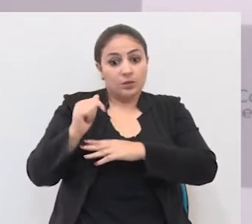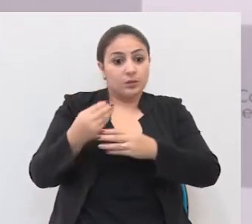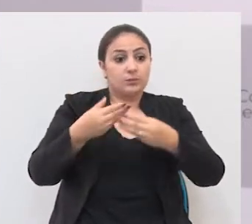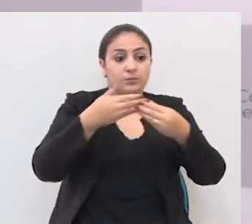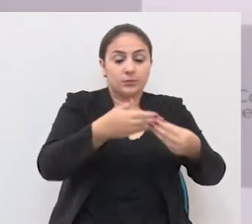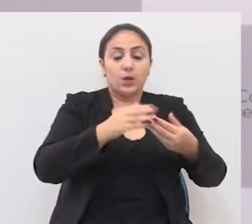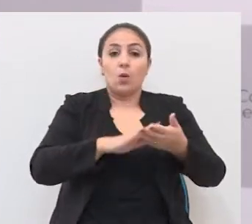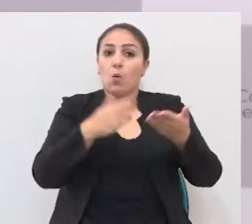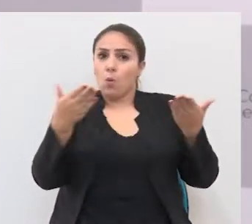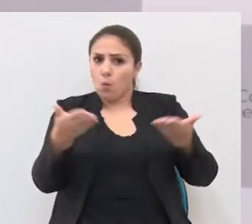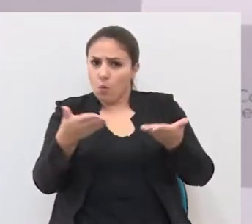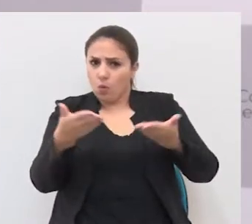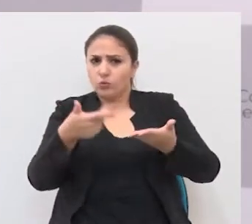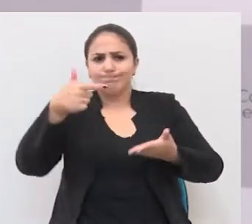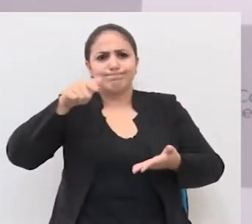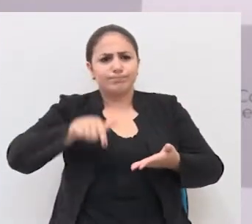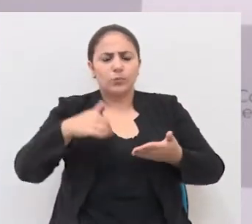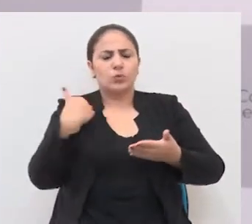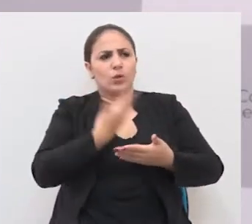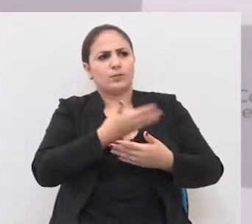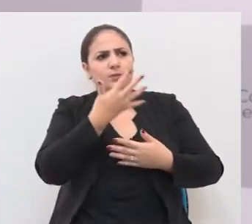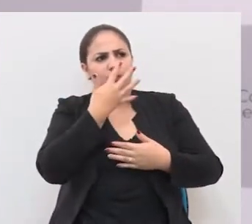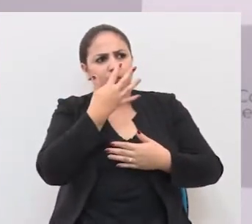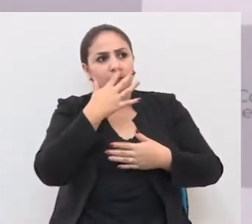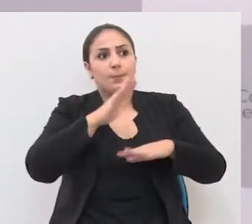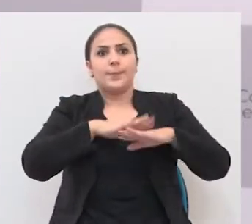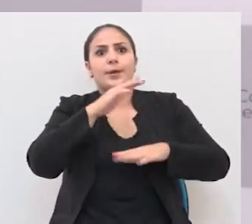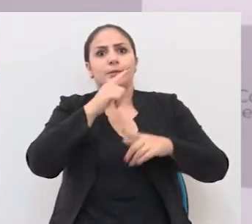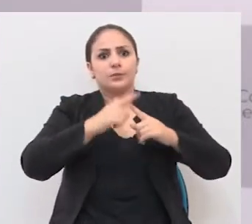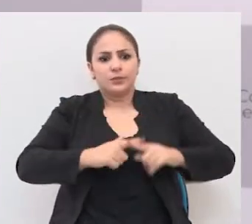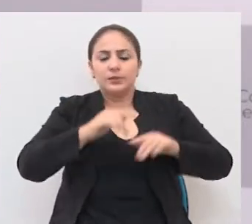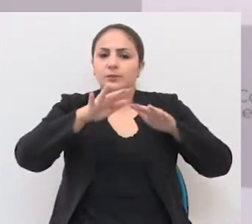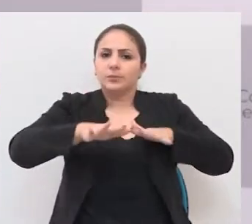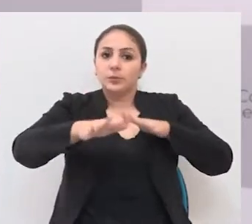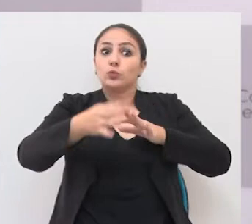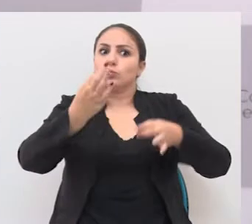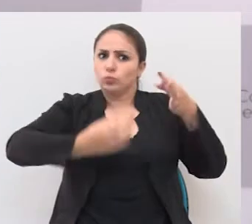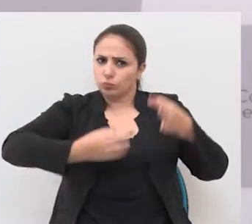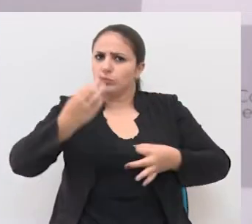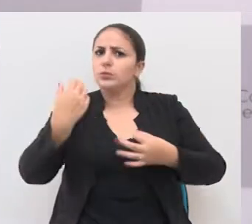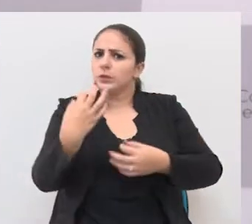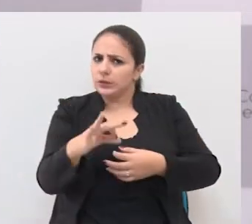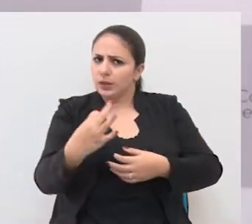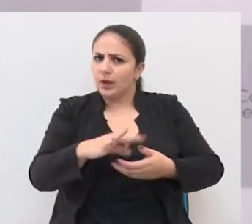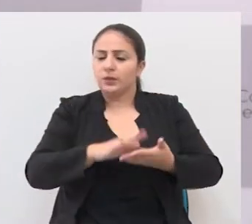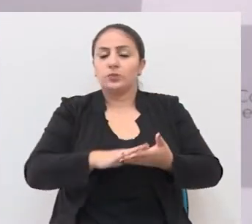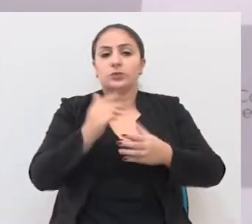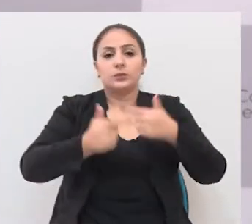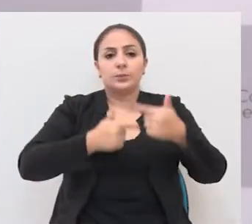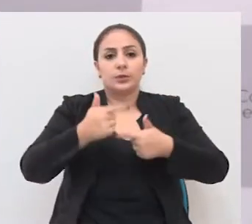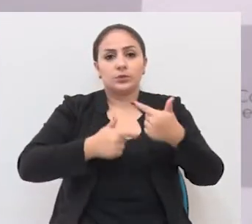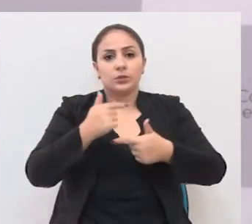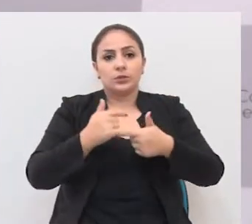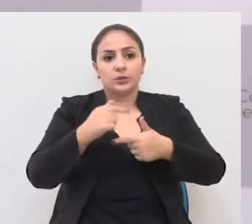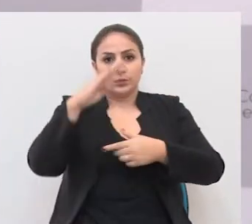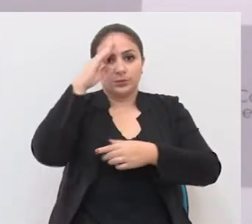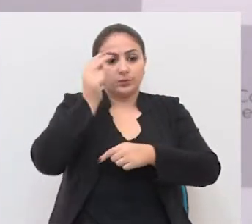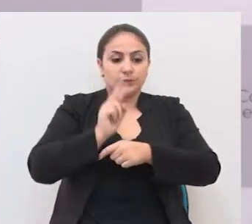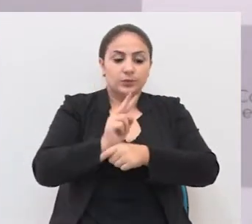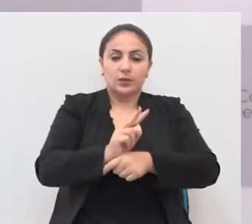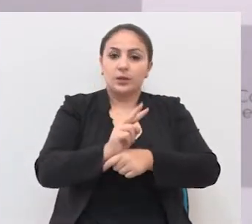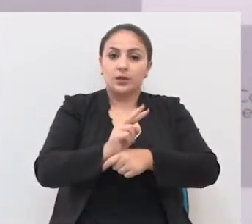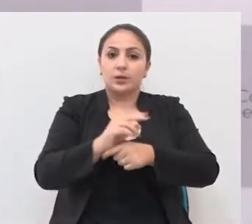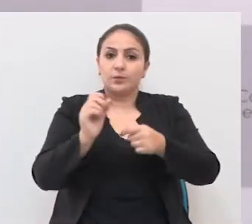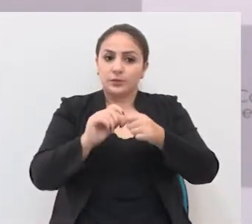esse encaminhamento. Hoje, novamente, fomos surpreendidos por mais uma mobilização justa dos trabalhadores da vigilância